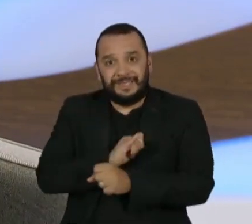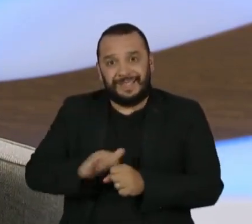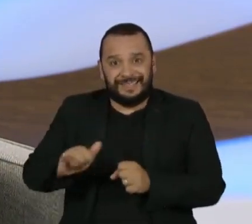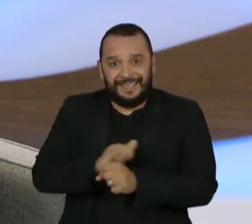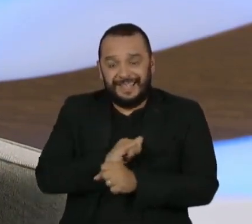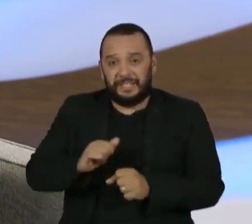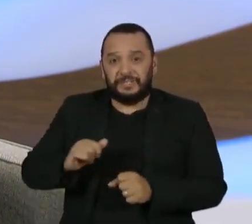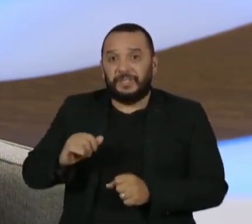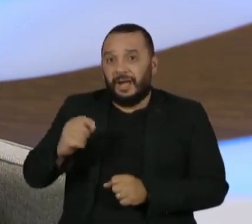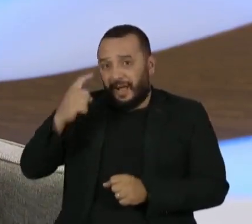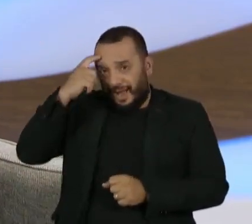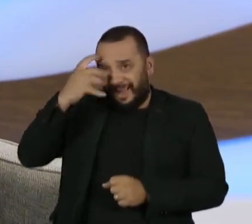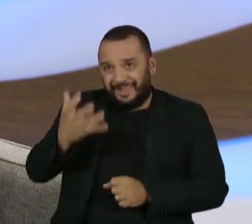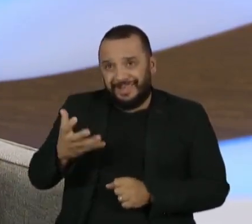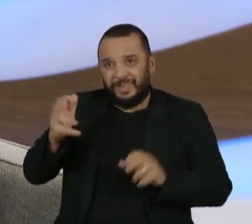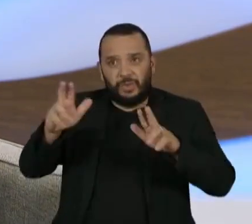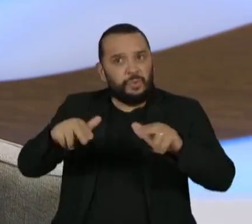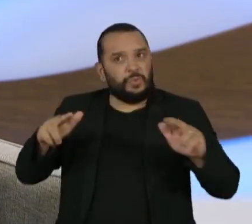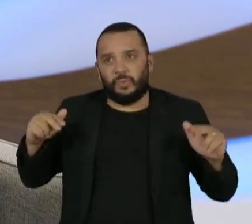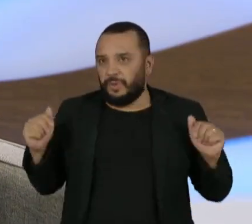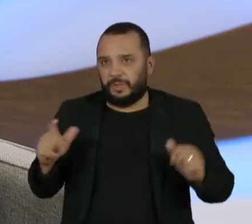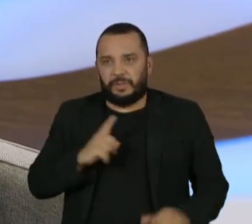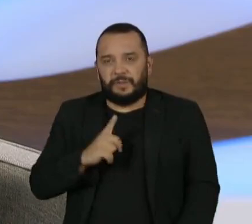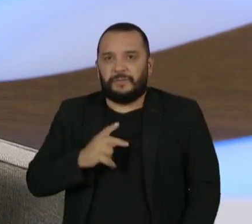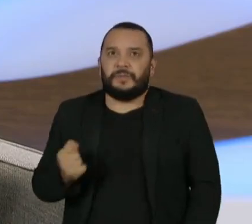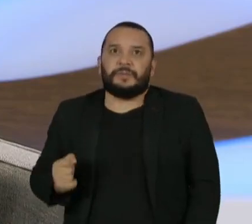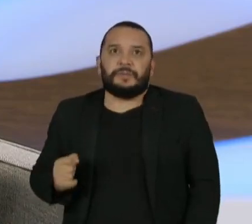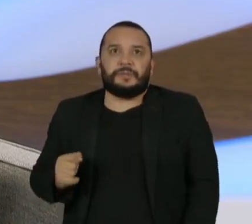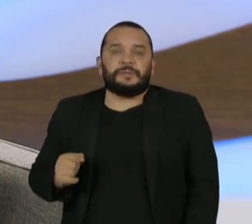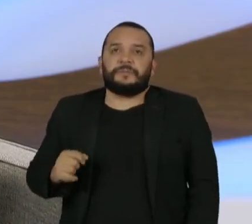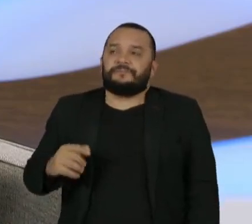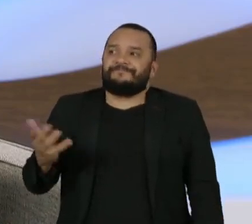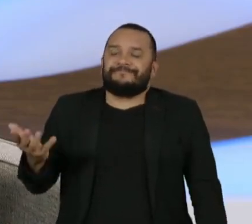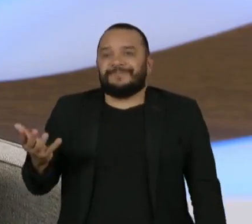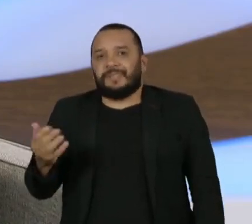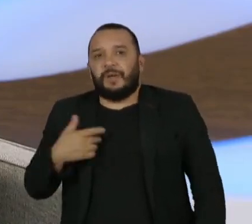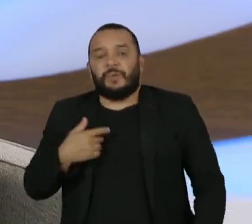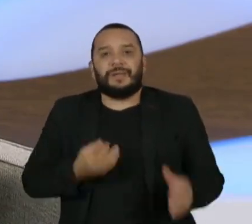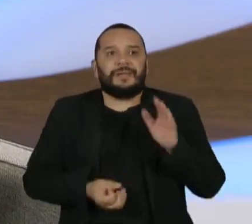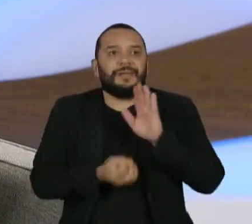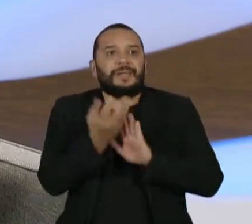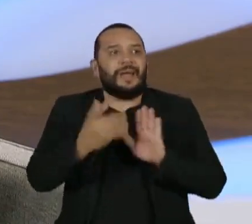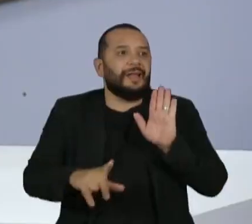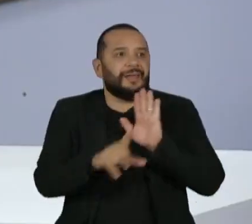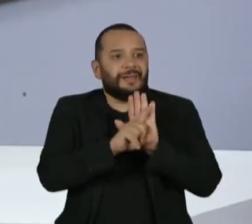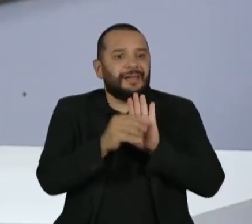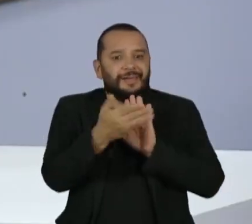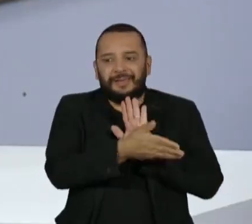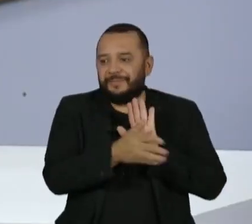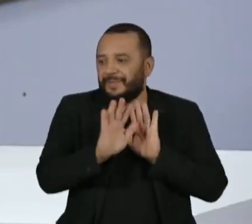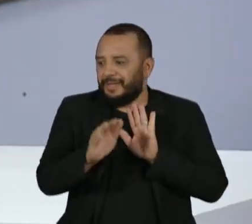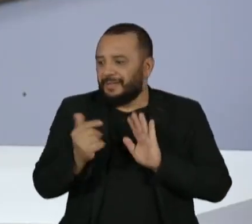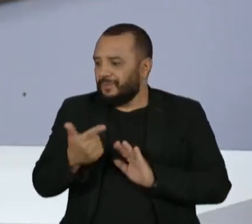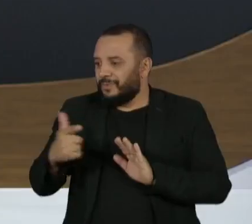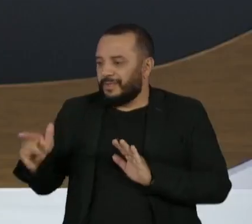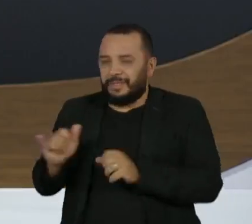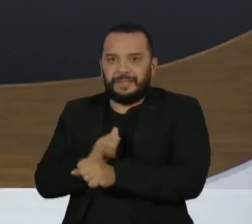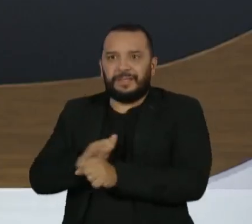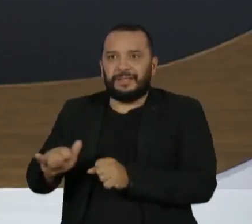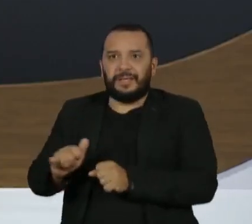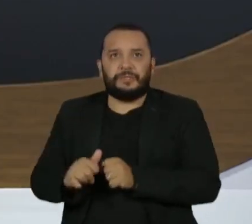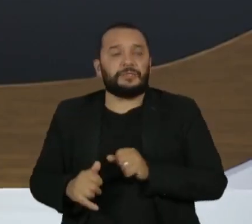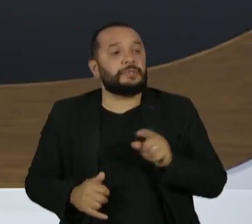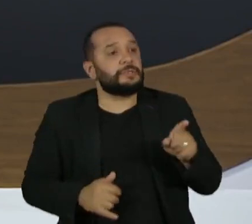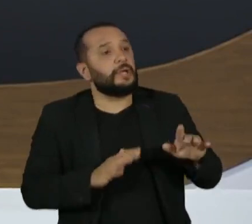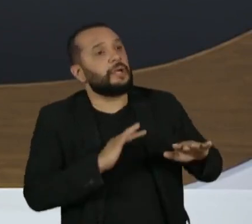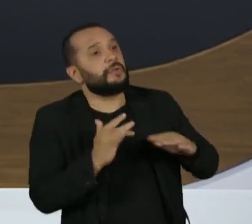de repente, a gente vai regular antes de ter uma estratégia. Para mim, tem alguma coisa dissonante, alguma coisa que não faz sentido nisso. Em relação às redes